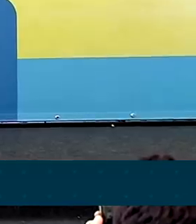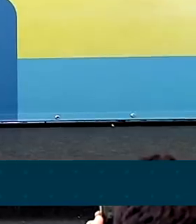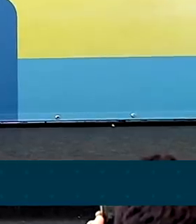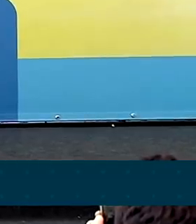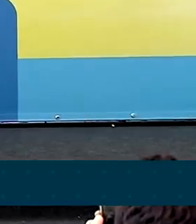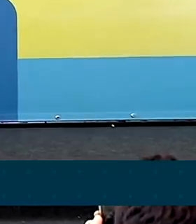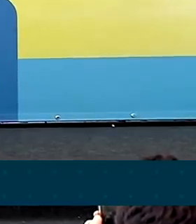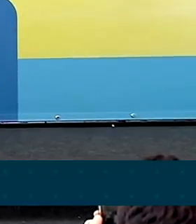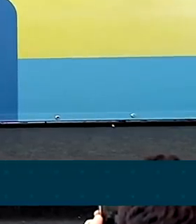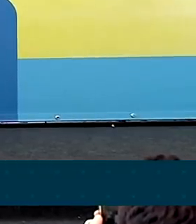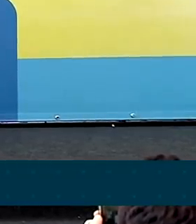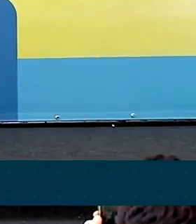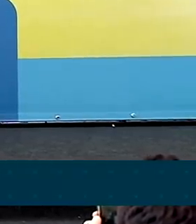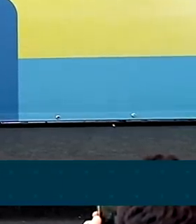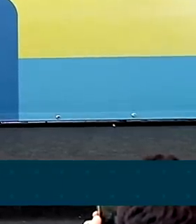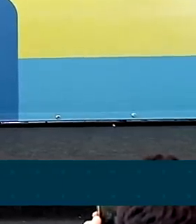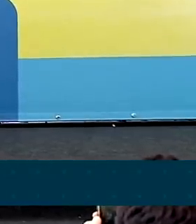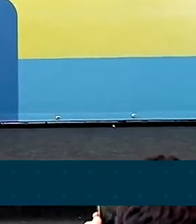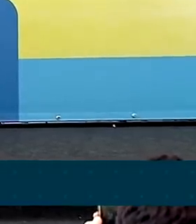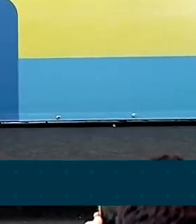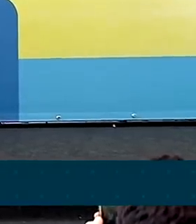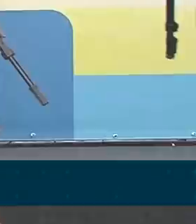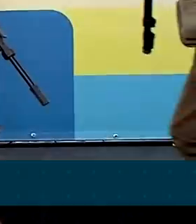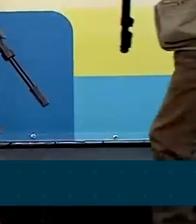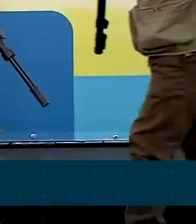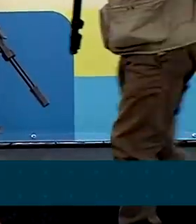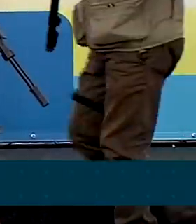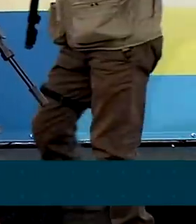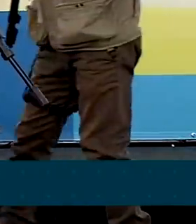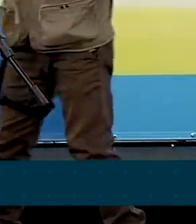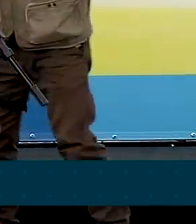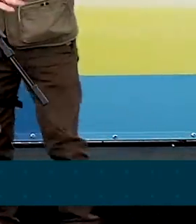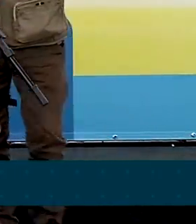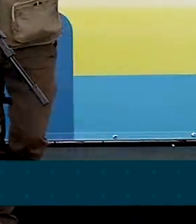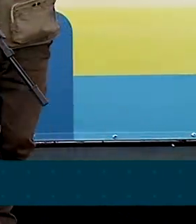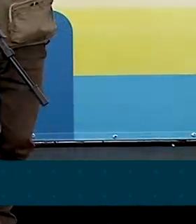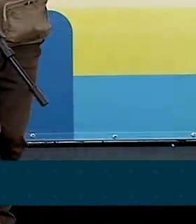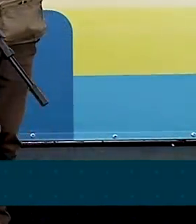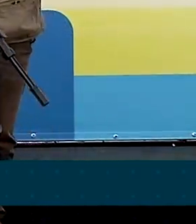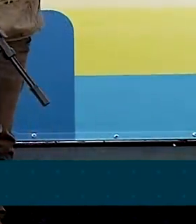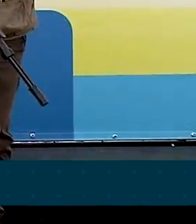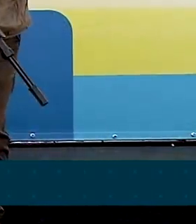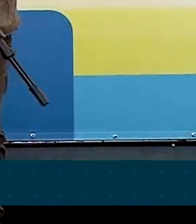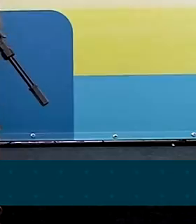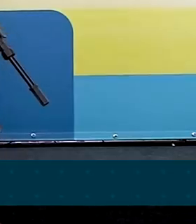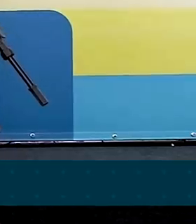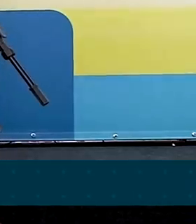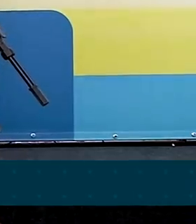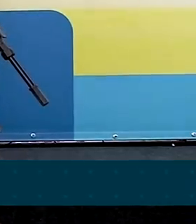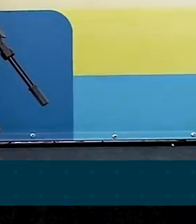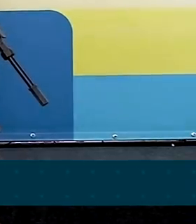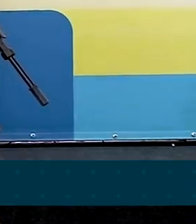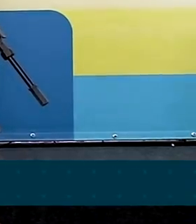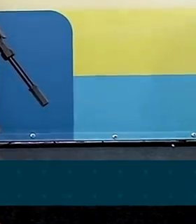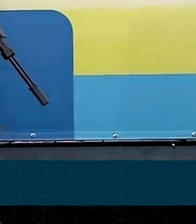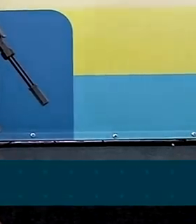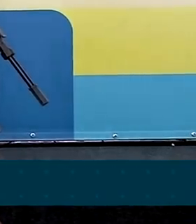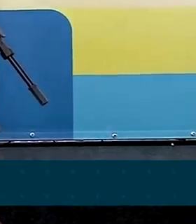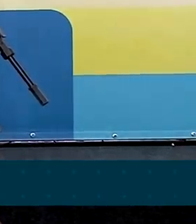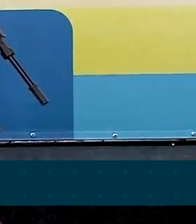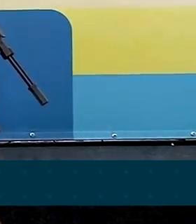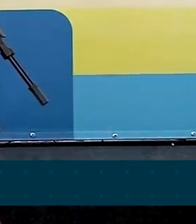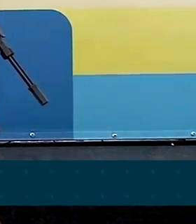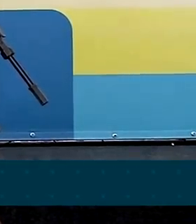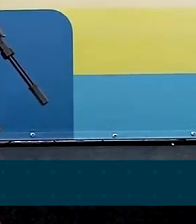liberdade a quem quer produzir. Mais do que os senhores colaborarem, e muito com o nosso PIB, os senhores